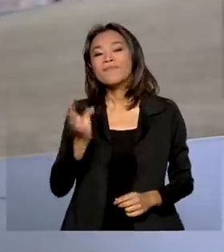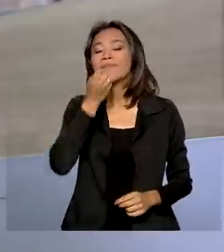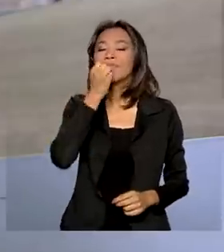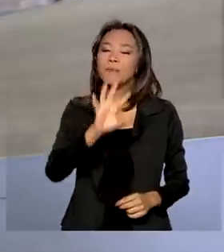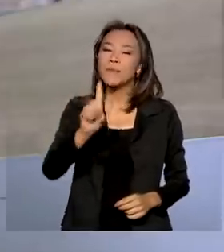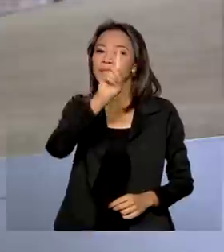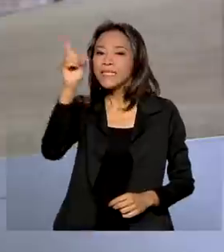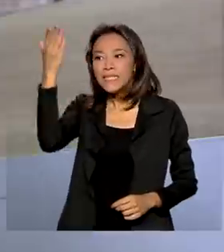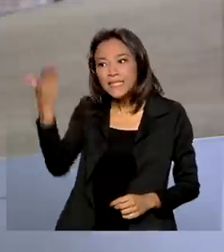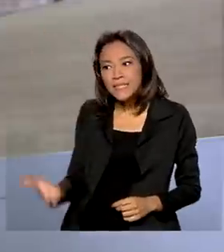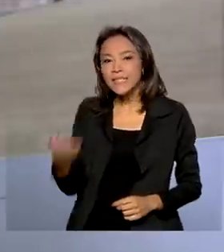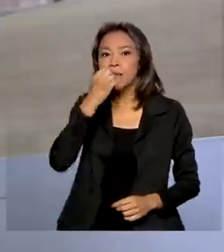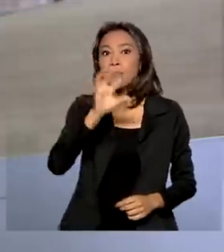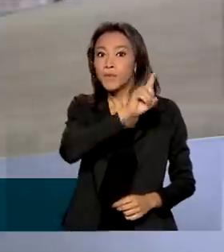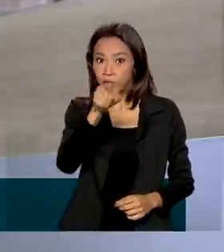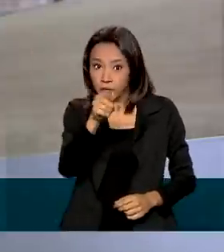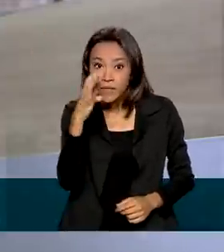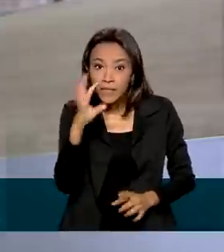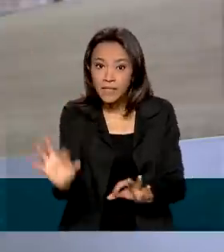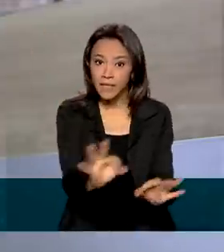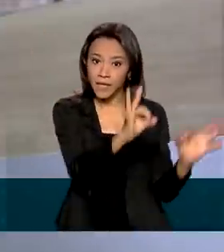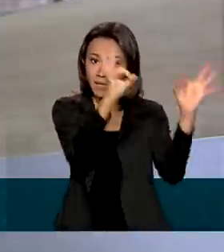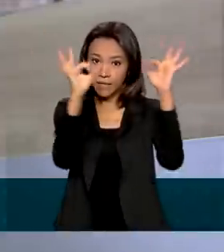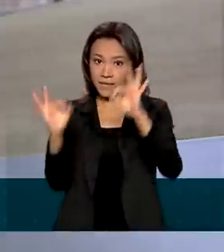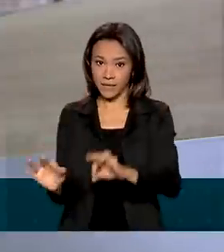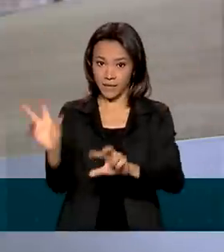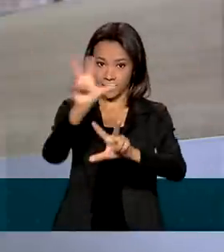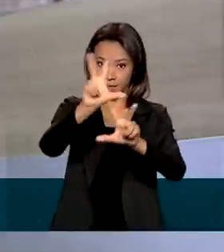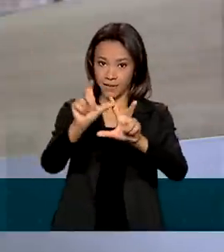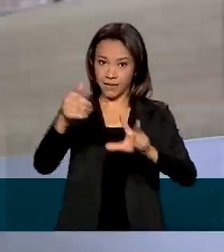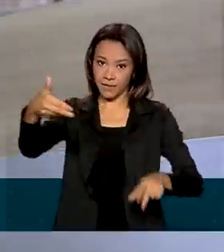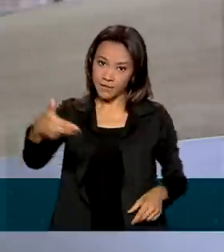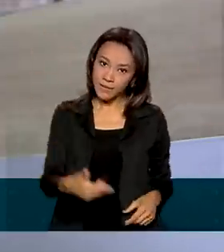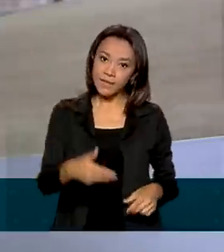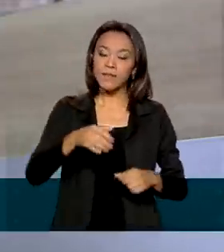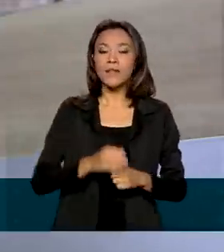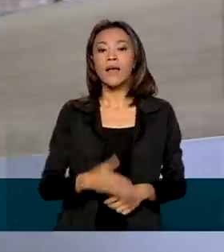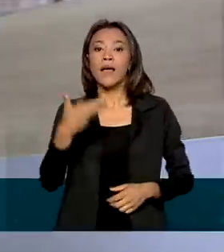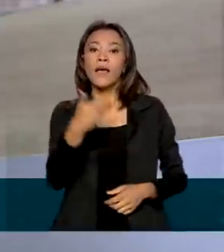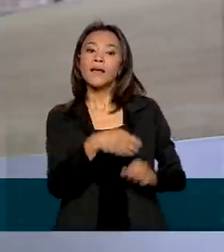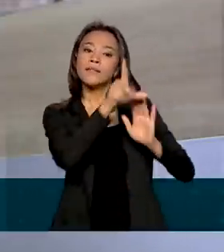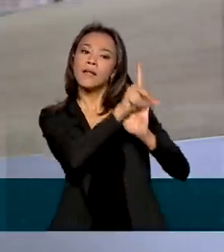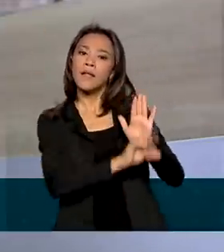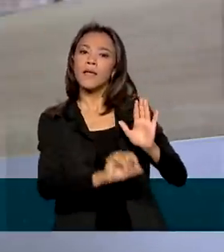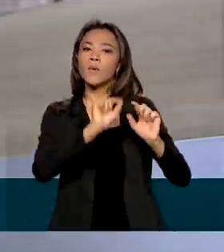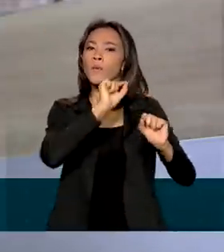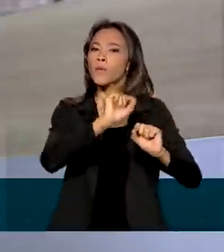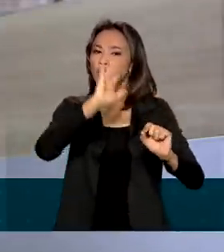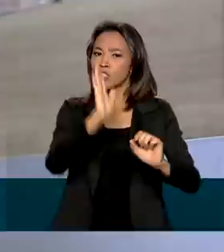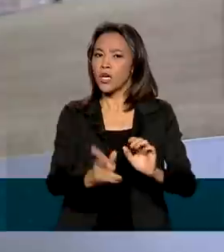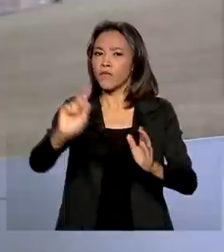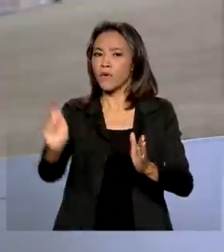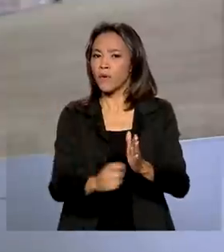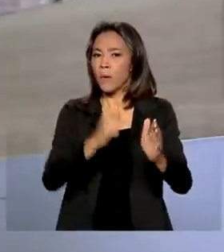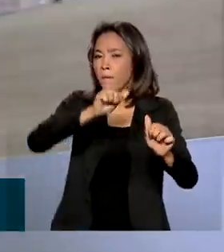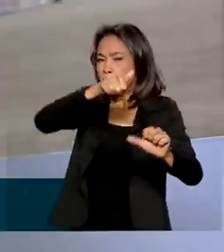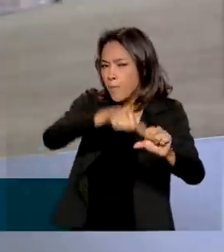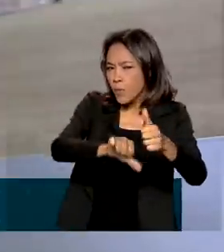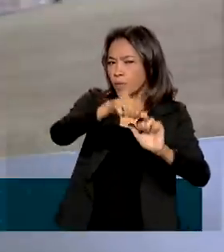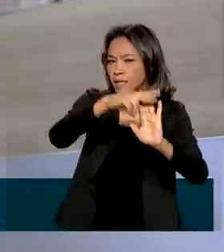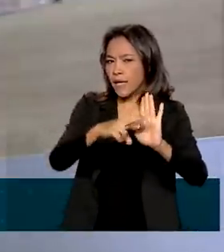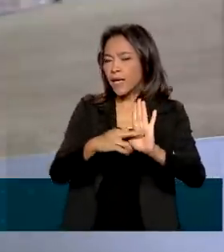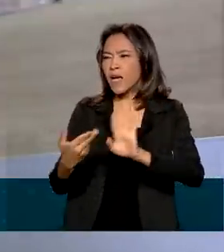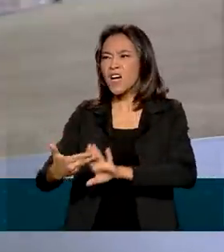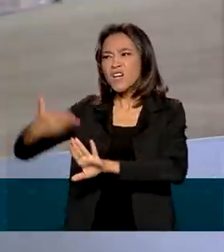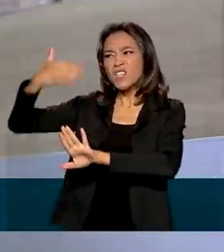pra você, bom dia pra todo mundo que acompanha a TV Brasil. Olha, essa lei que foi sancionada altera algumas regras e transforma o antigo Bolsa